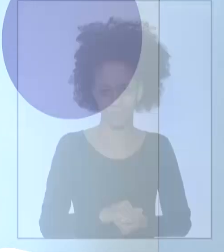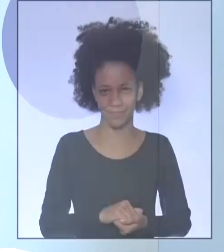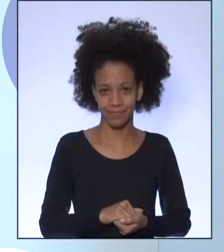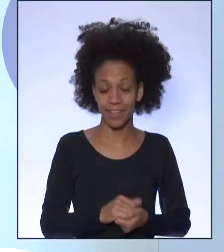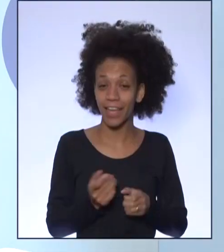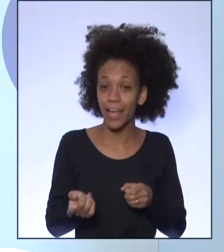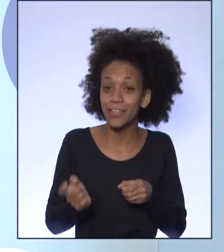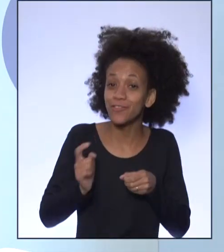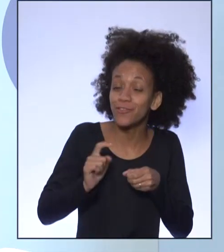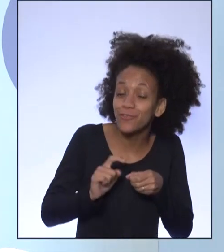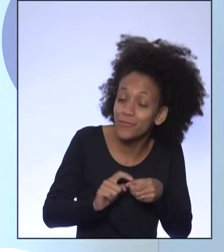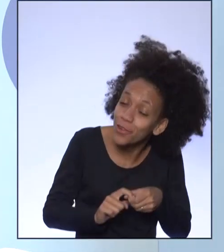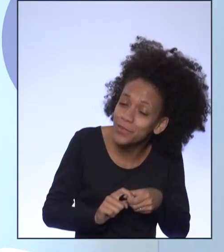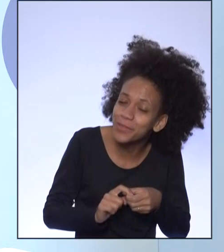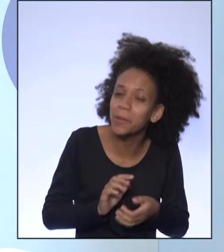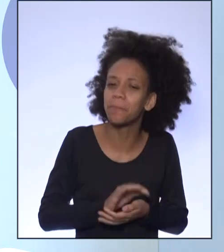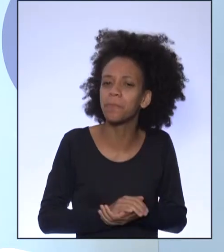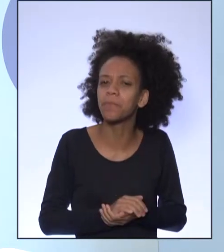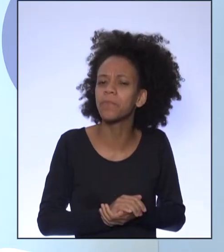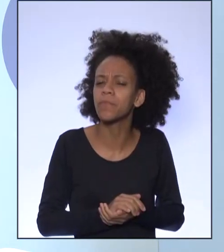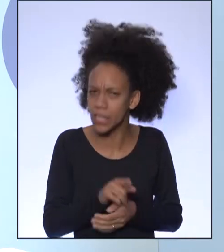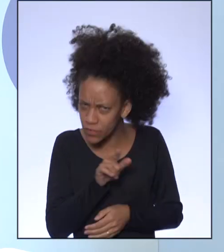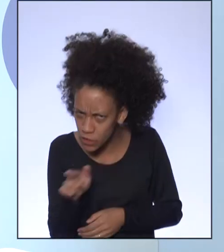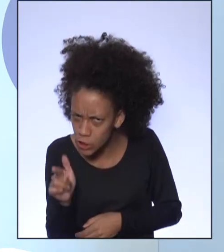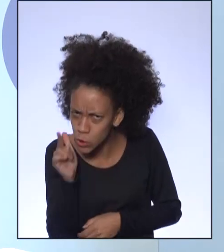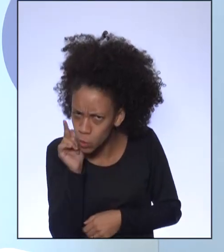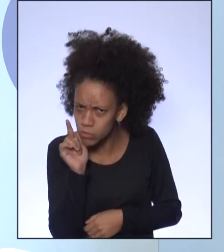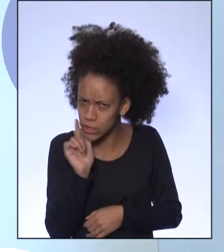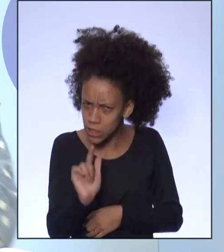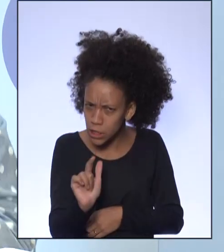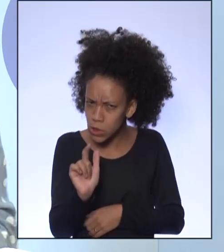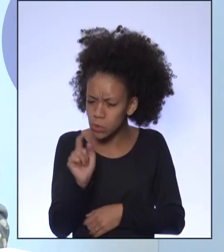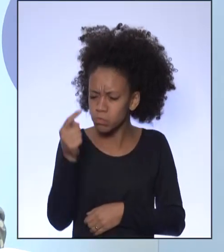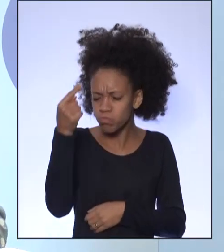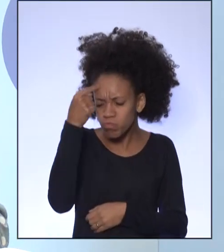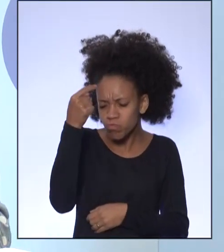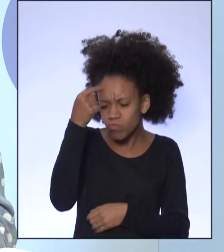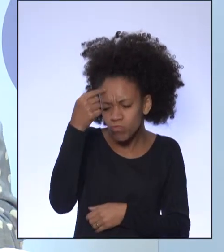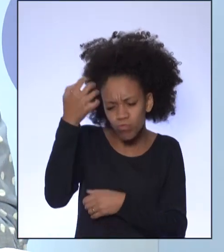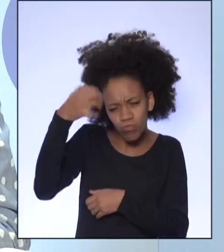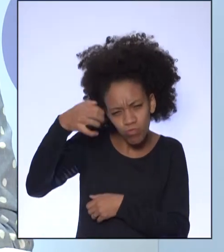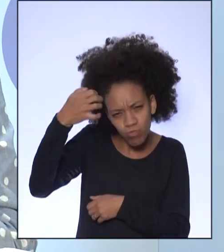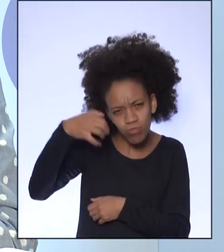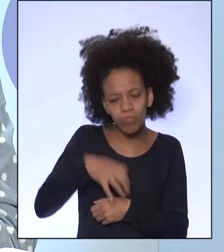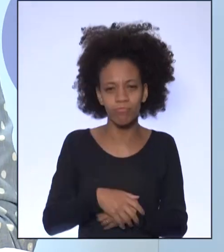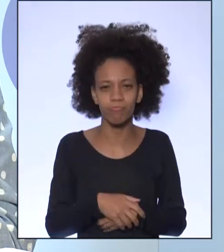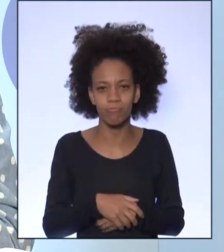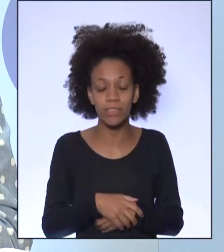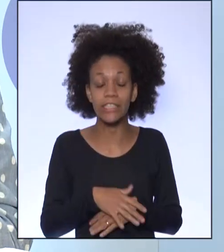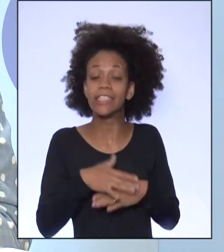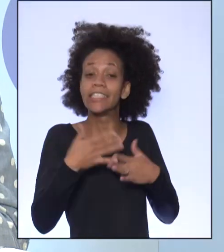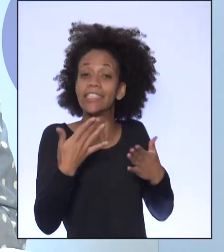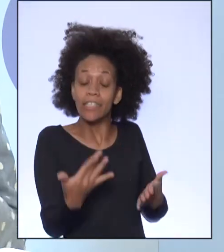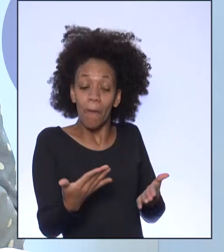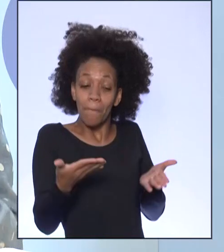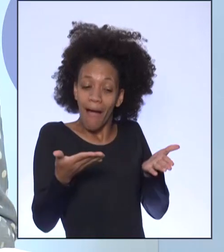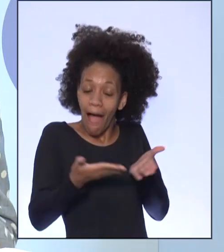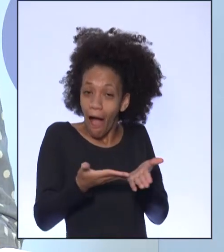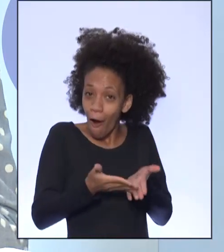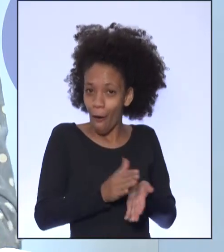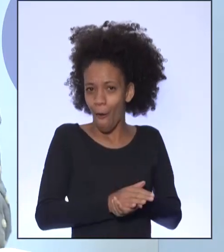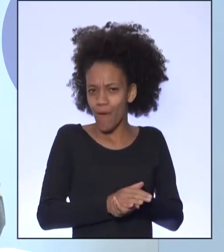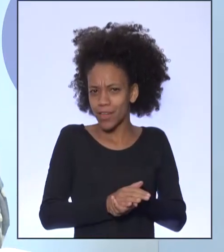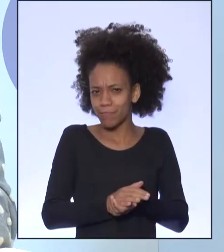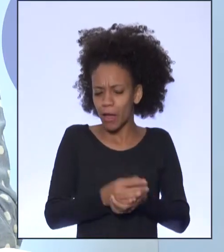Estamos de volta. E aí? Conseguiram refletir sobre esses questionamentos? Então, aqui, eu e a professora Andrea, nós vamos